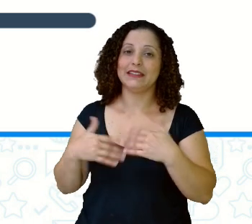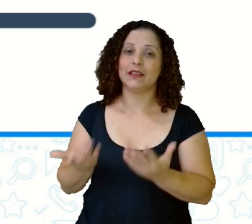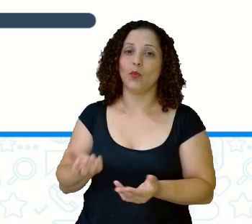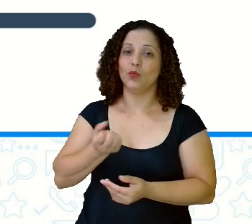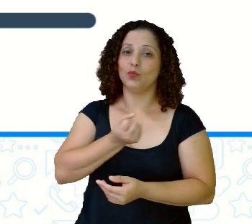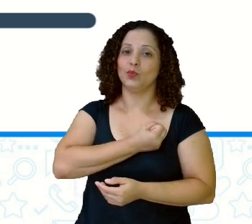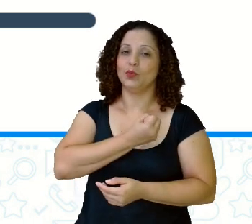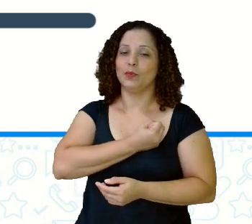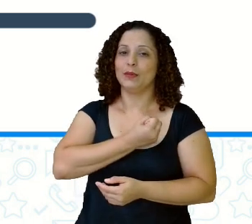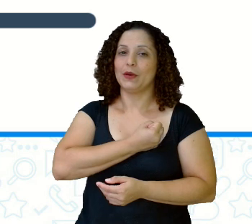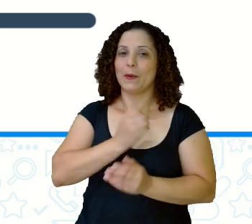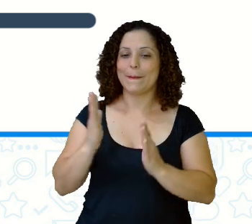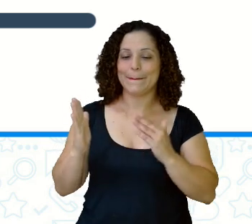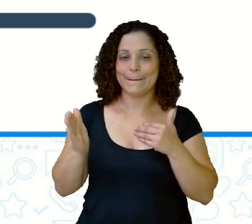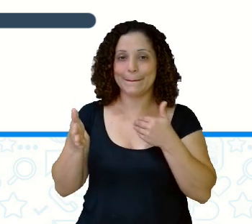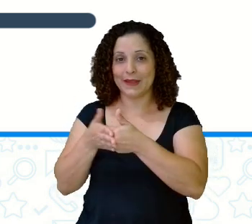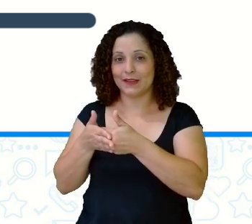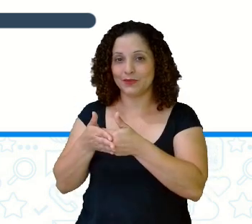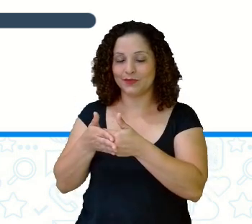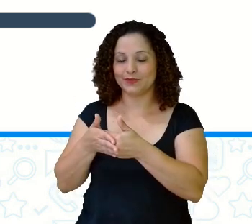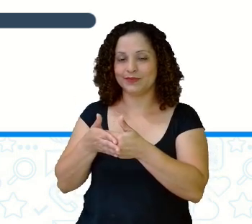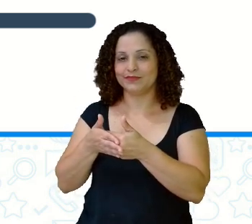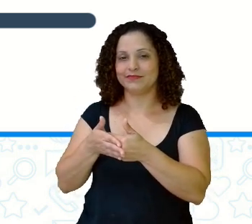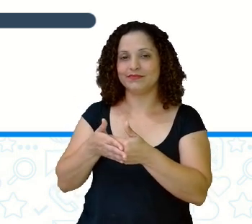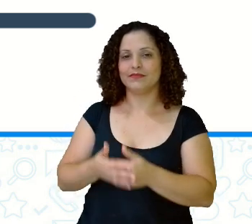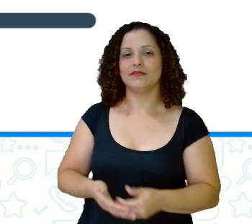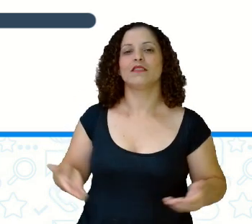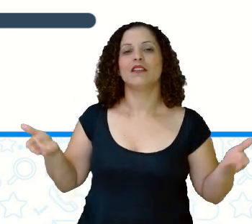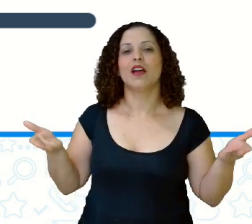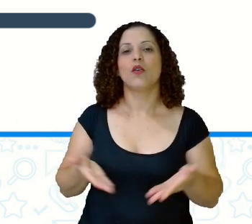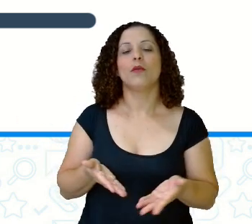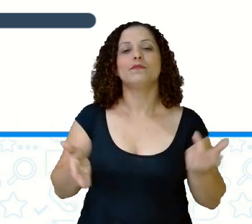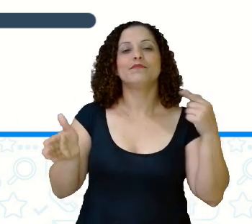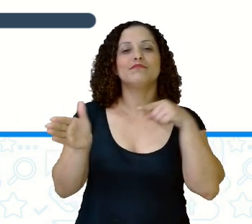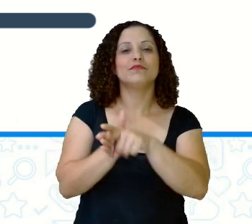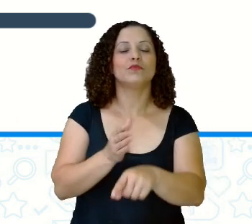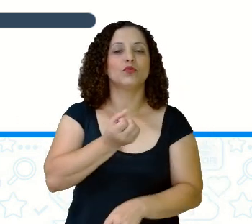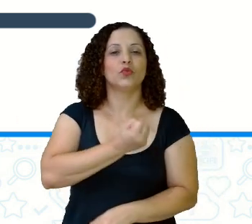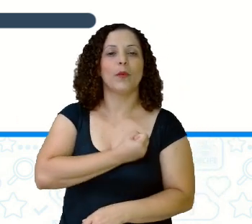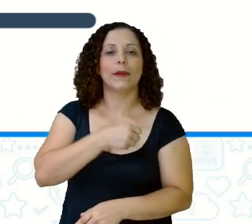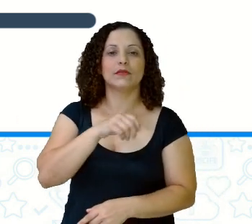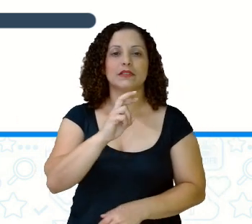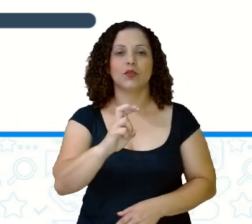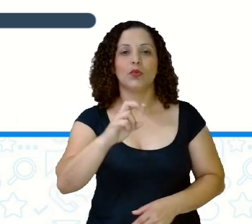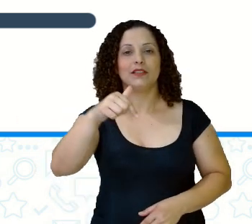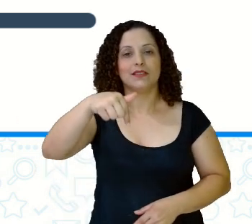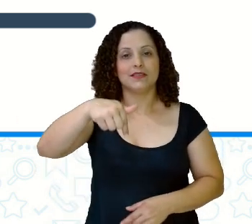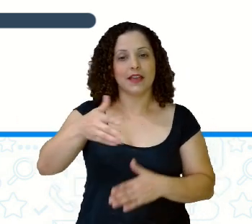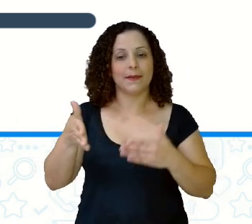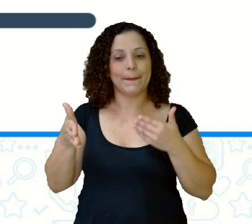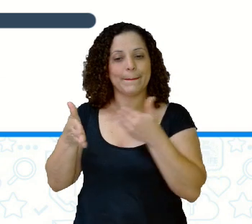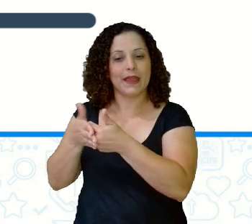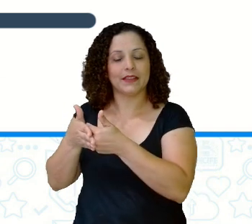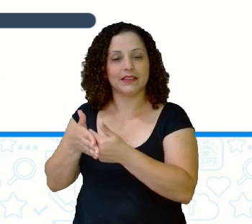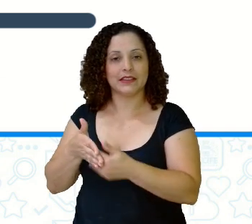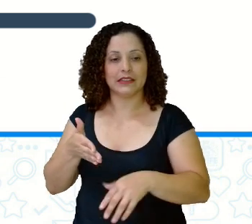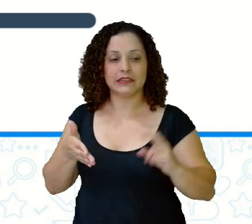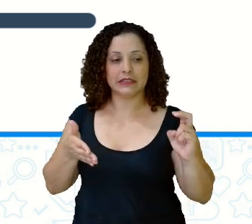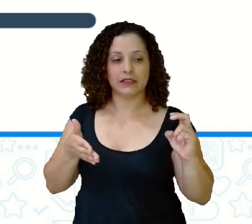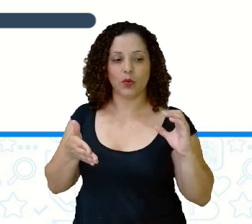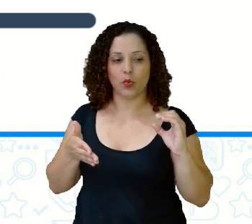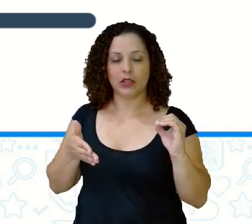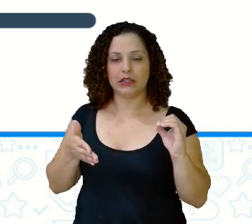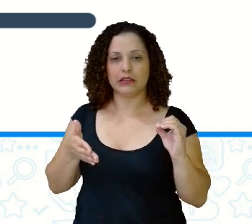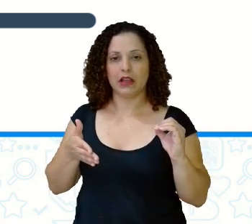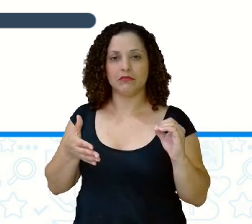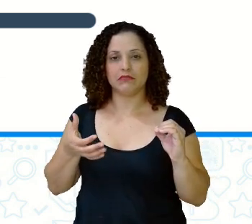Aí agora Pergunta O número 57 Está mais perto De 50? De